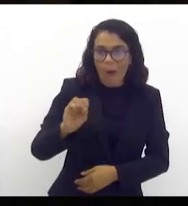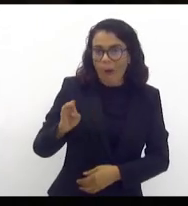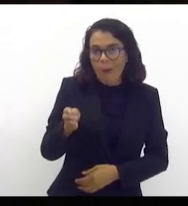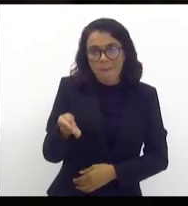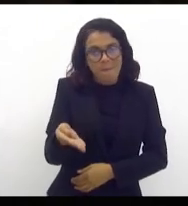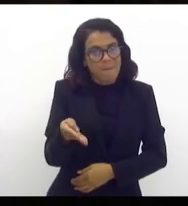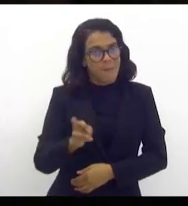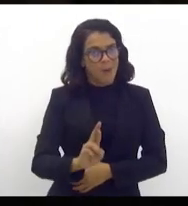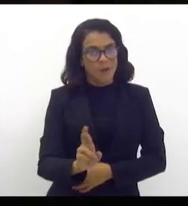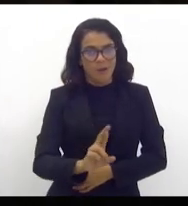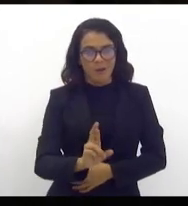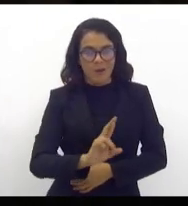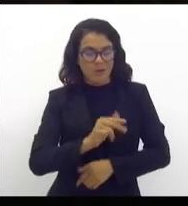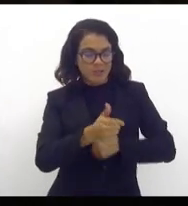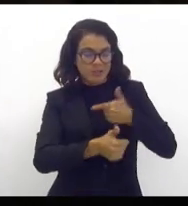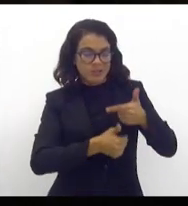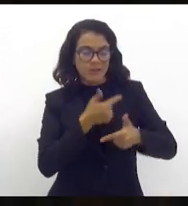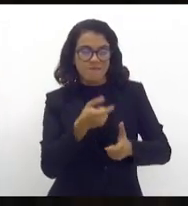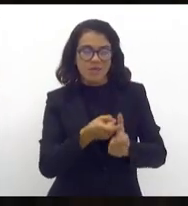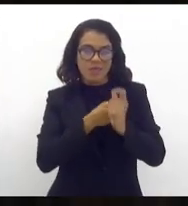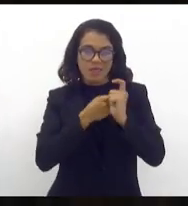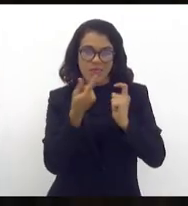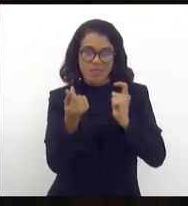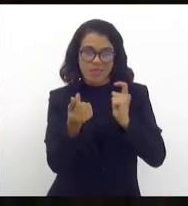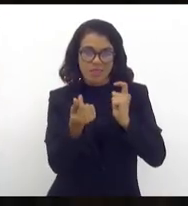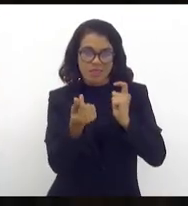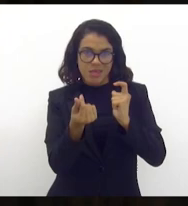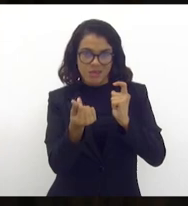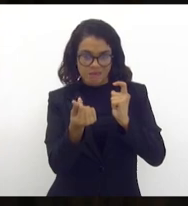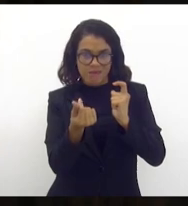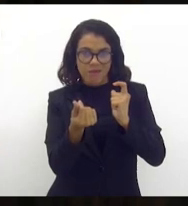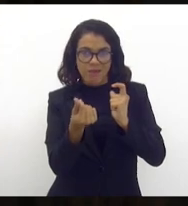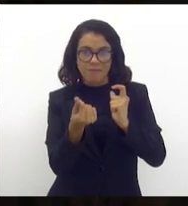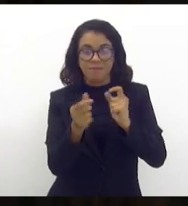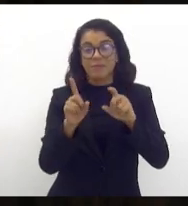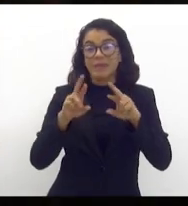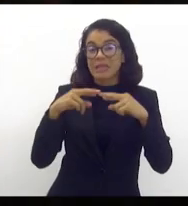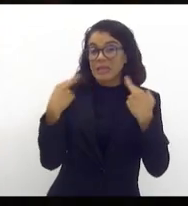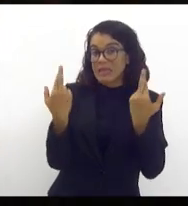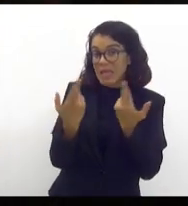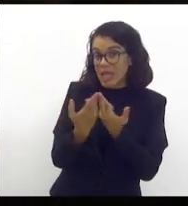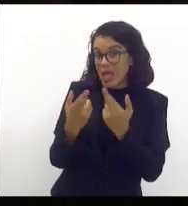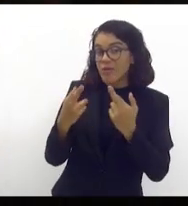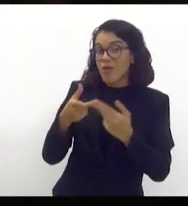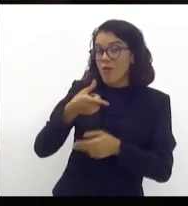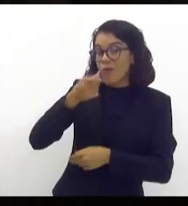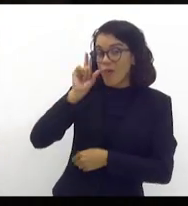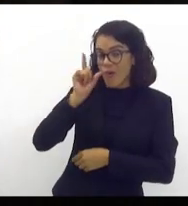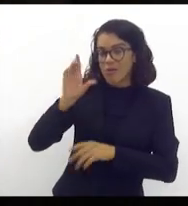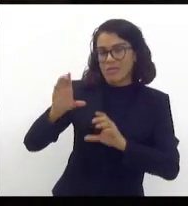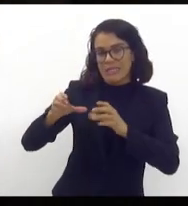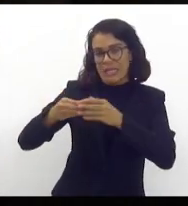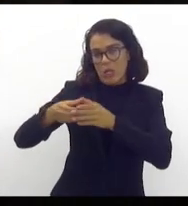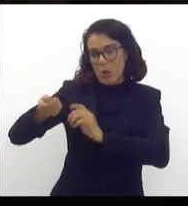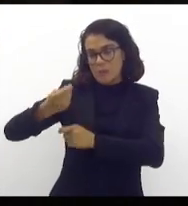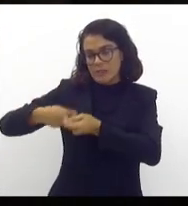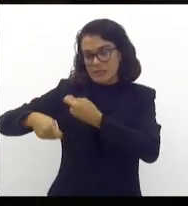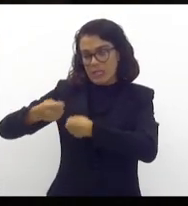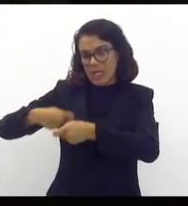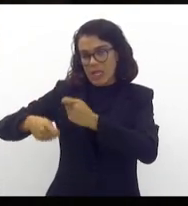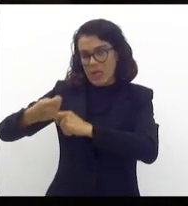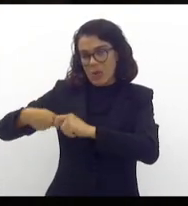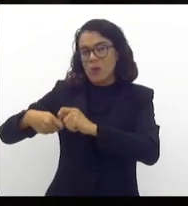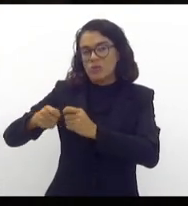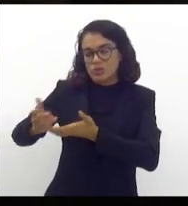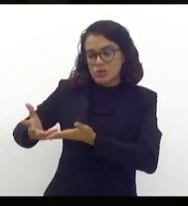reais de serviço da dívida. E, nesta reunião, na Comissão de Orçamento, antes do governador fazer